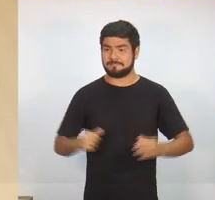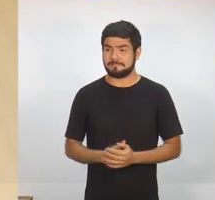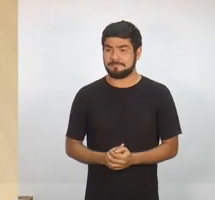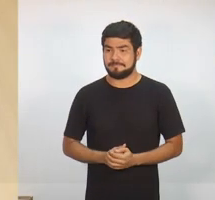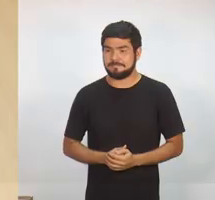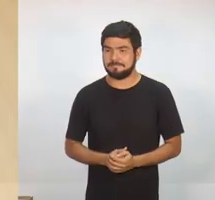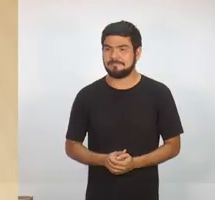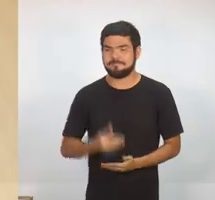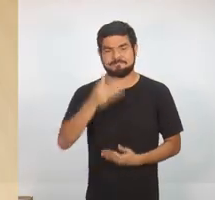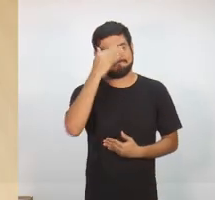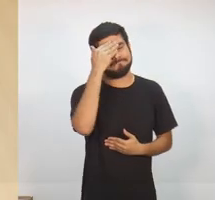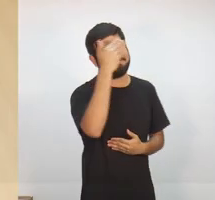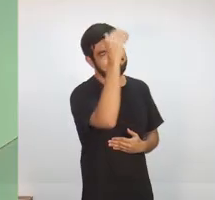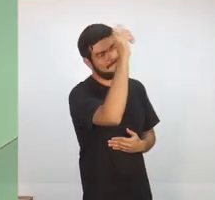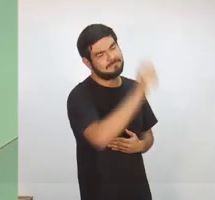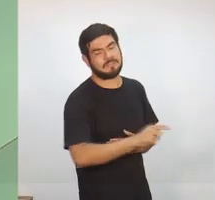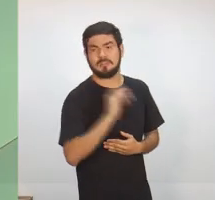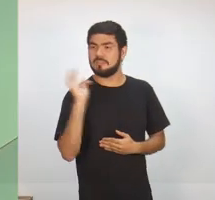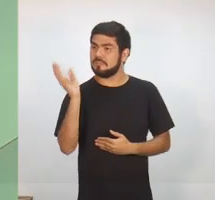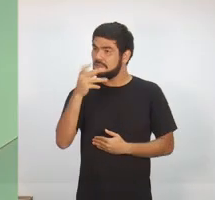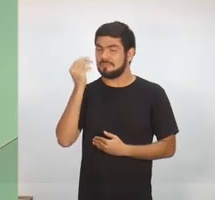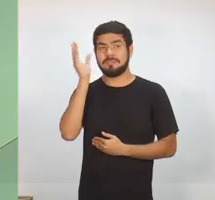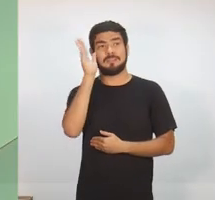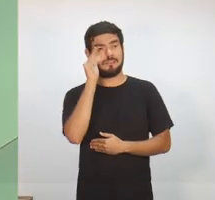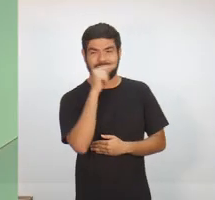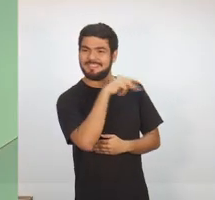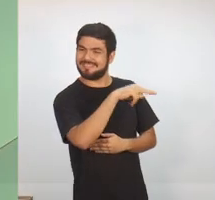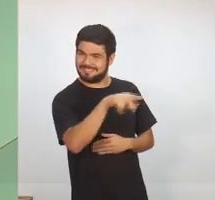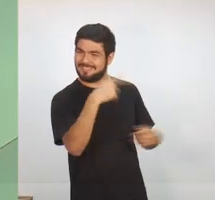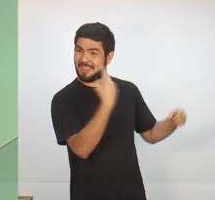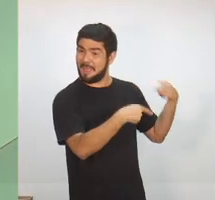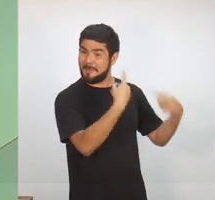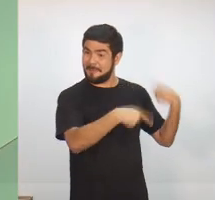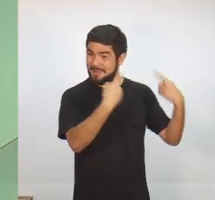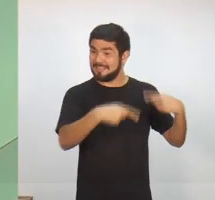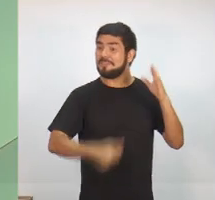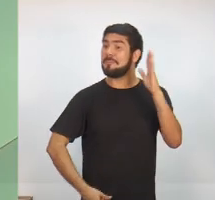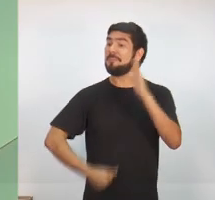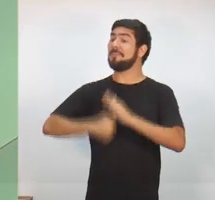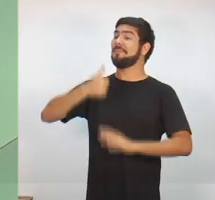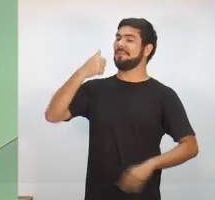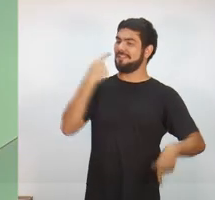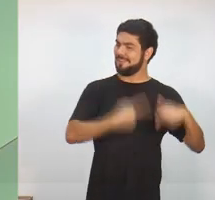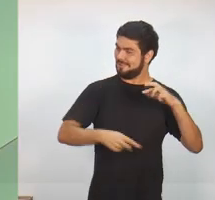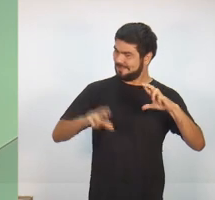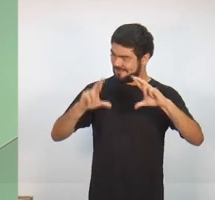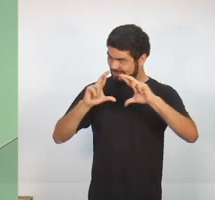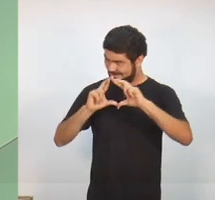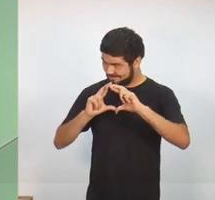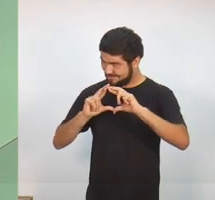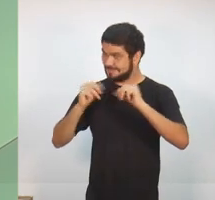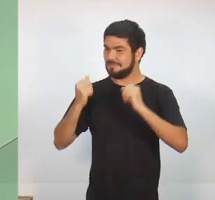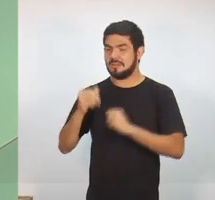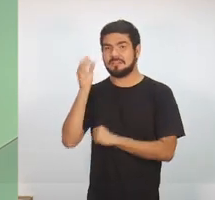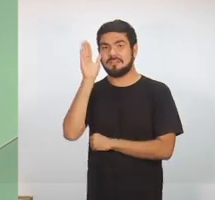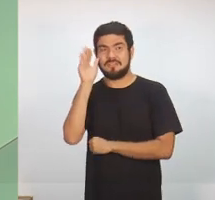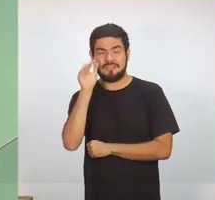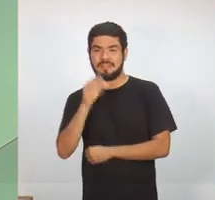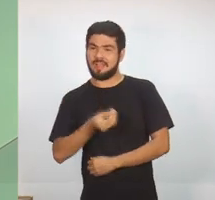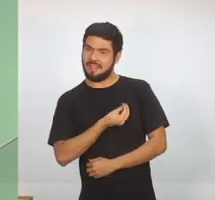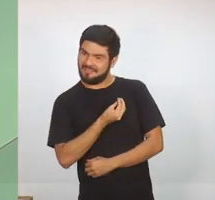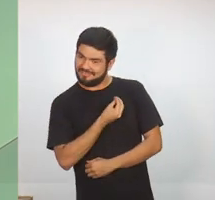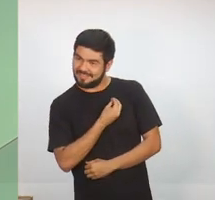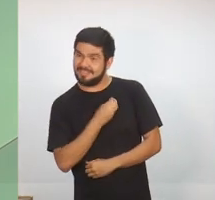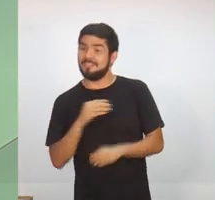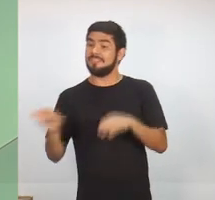Muito obrigada, candidato. Todo mundo que está acompanhando hoje o nosso debate, o primeiro debate aqui na TV em Tempo, pode acompanhar ao vivo pelo portal Em Tempo,